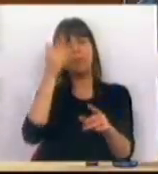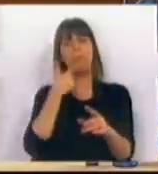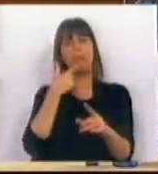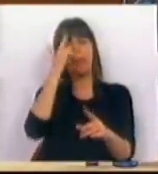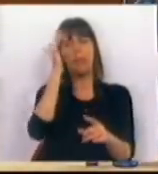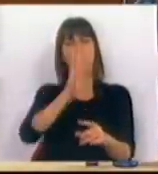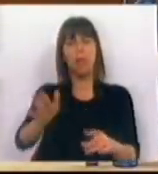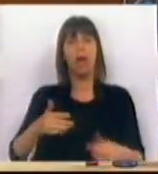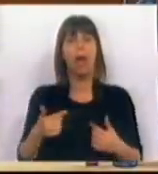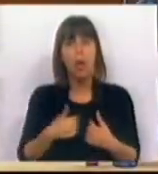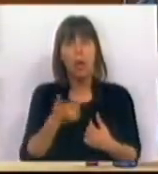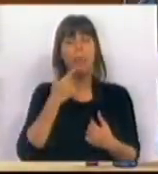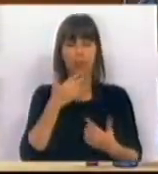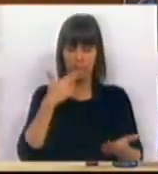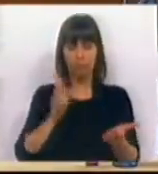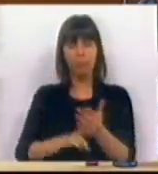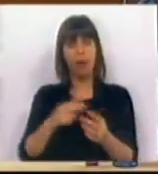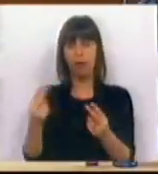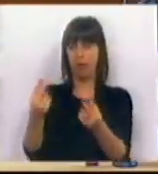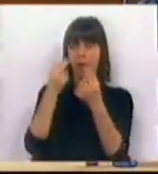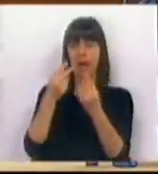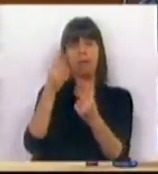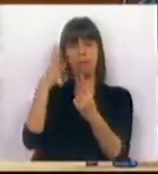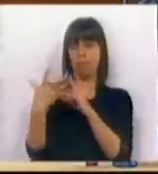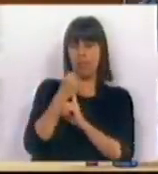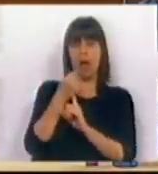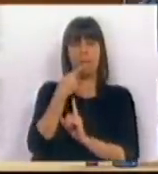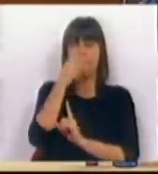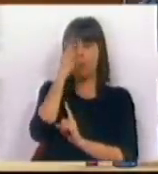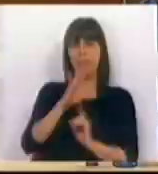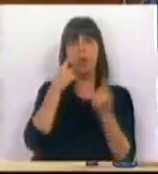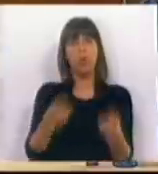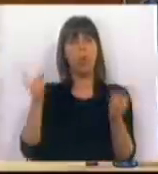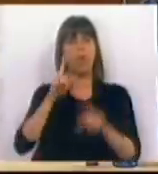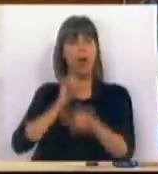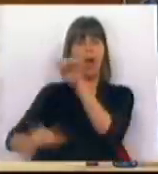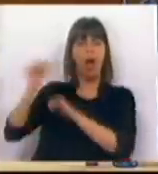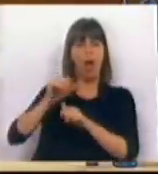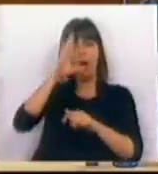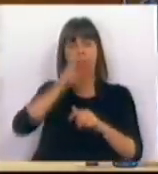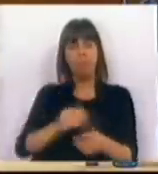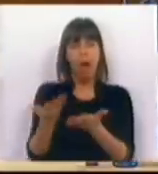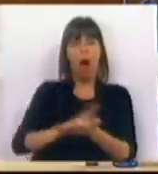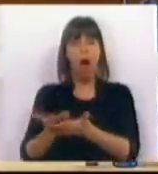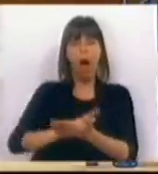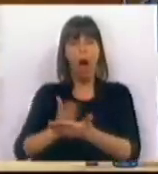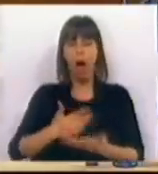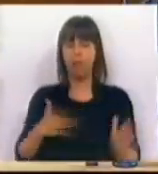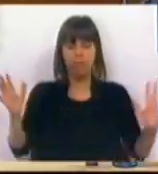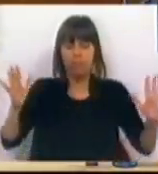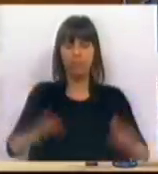Eu prefiro, sinceramente, ser muito previsível do que regressar aos tempos da imprevisibilidade e da incistencia.